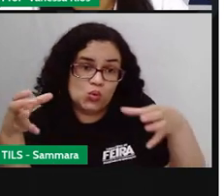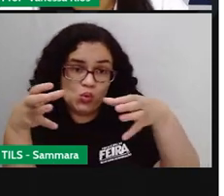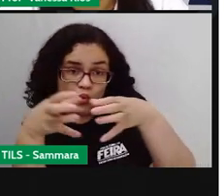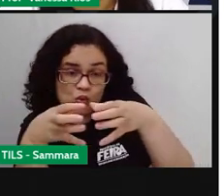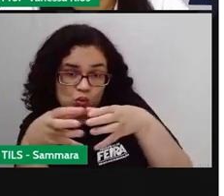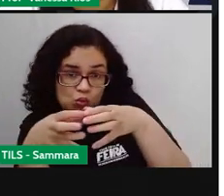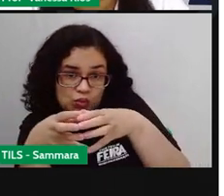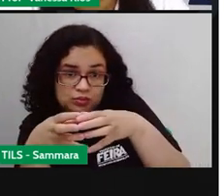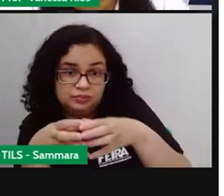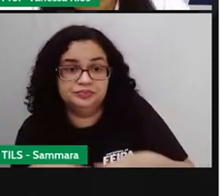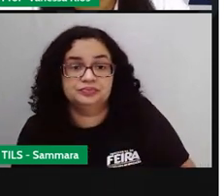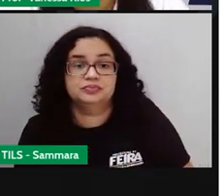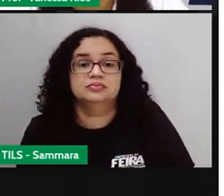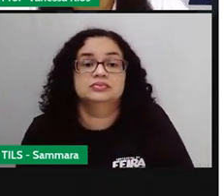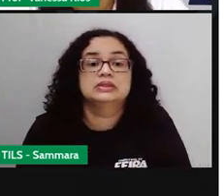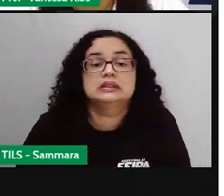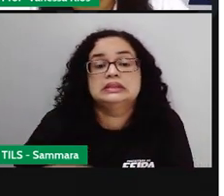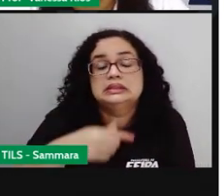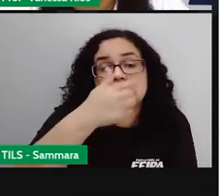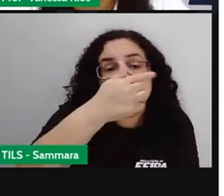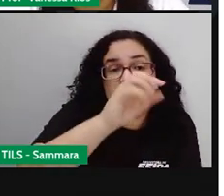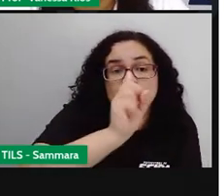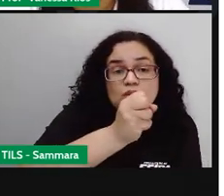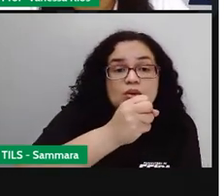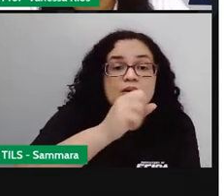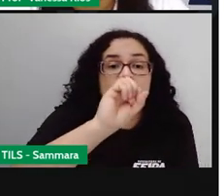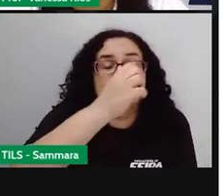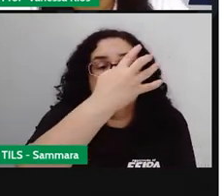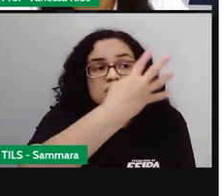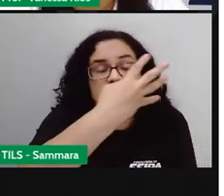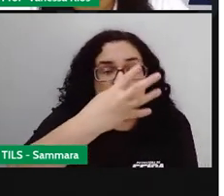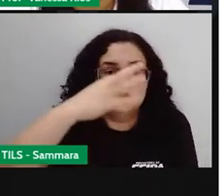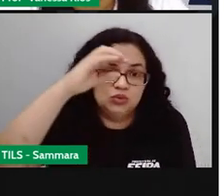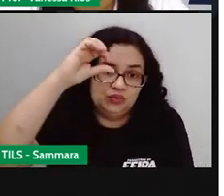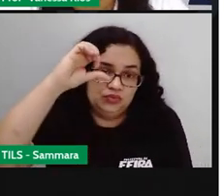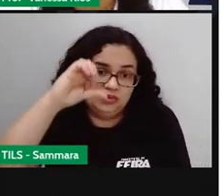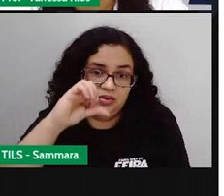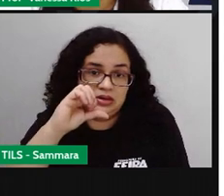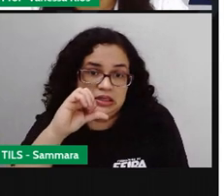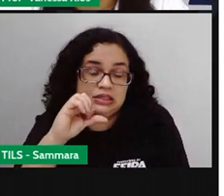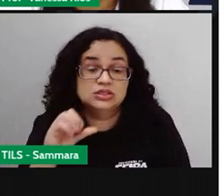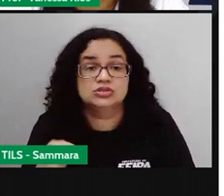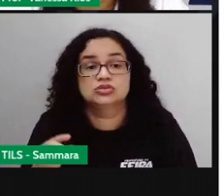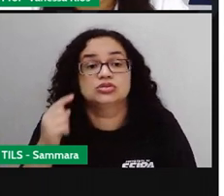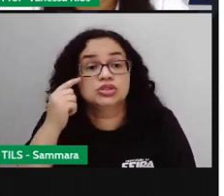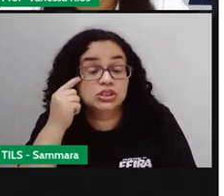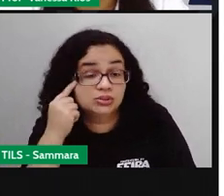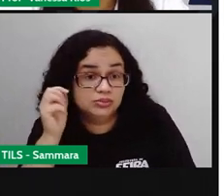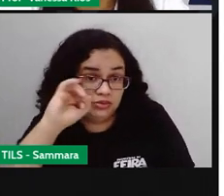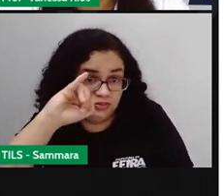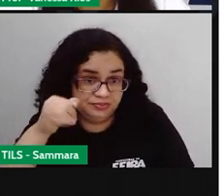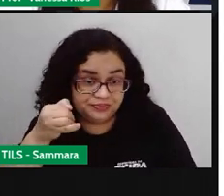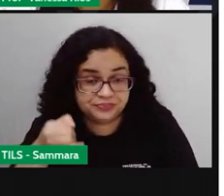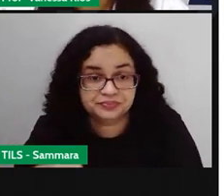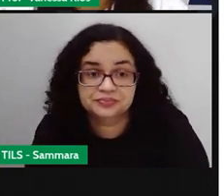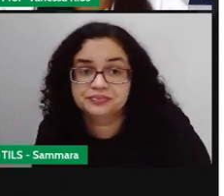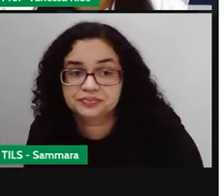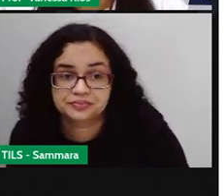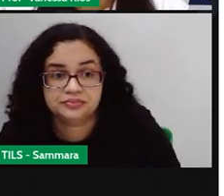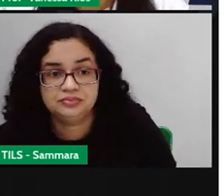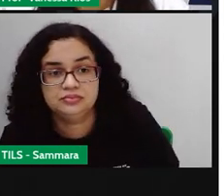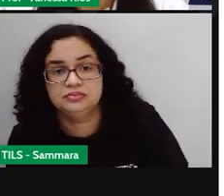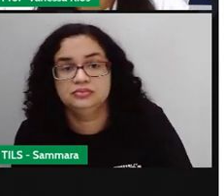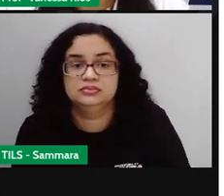nico-brasileiros, com 78.449 descendentes de japoneses,